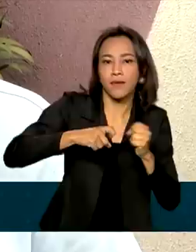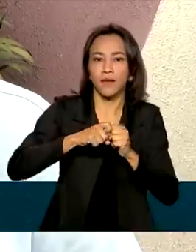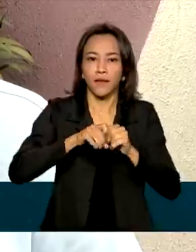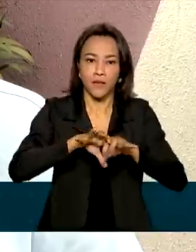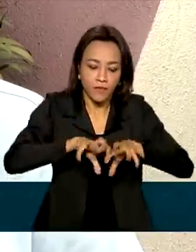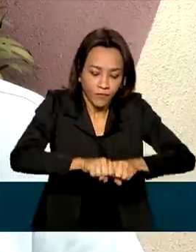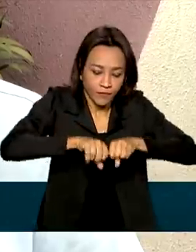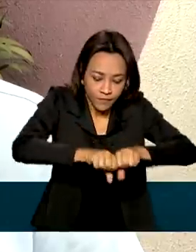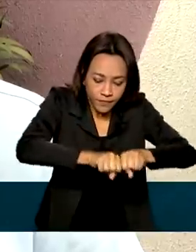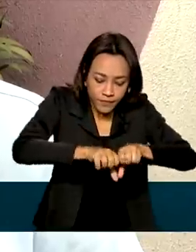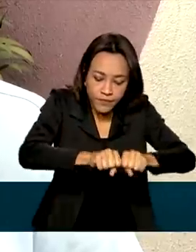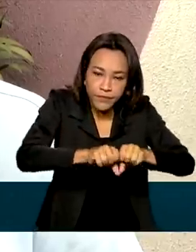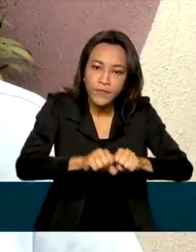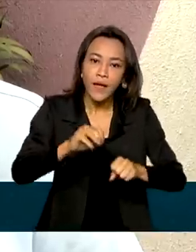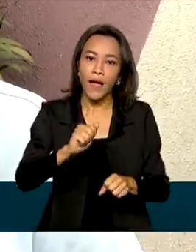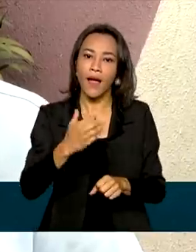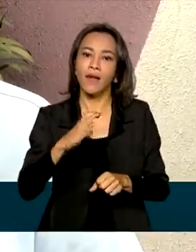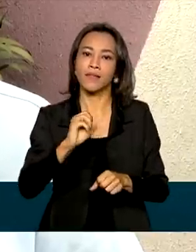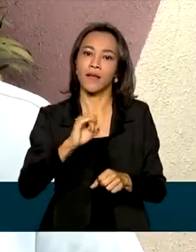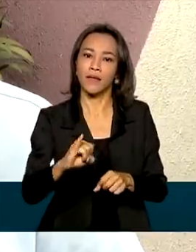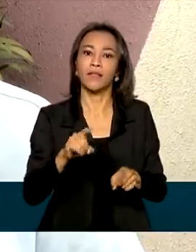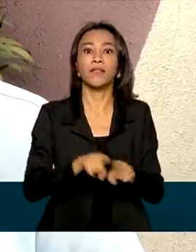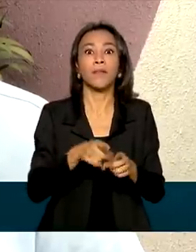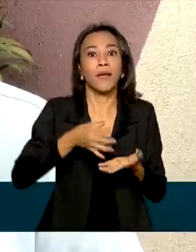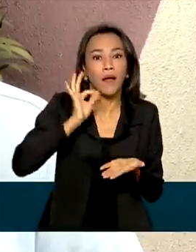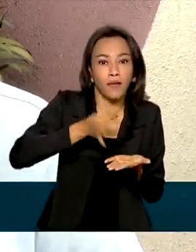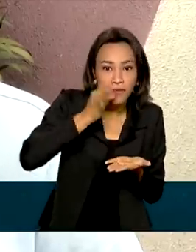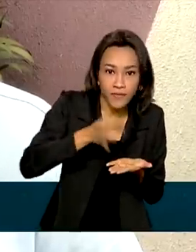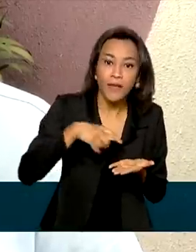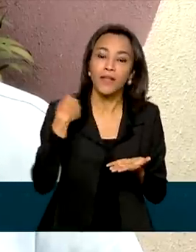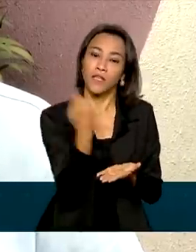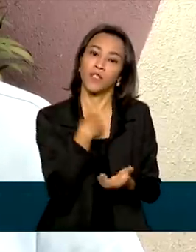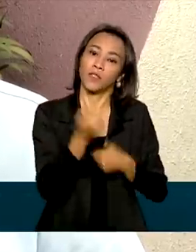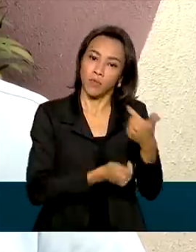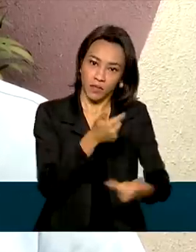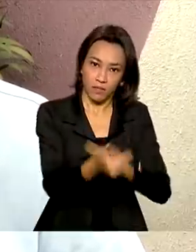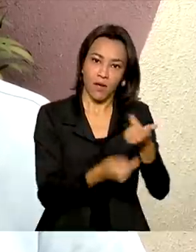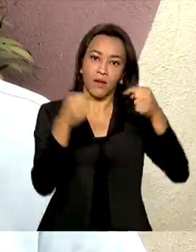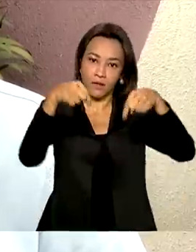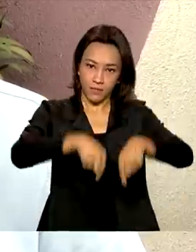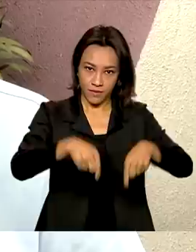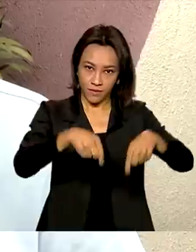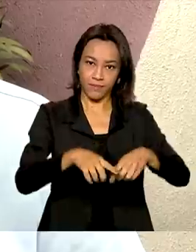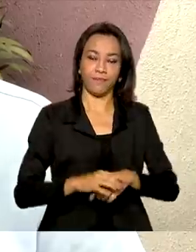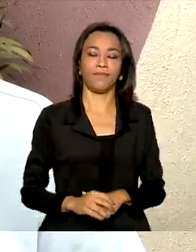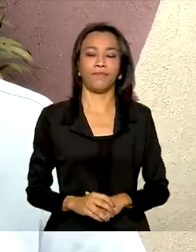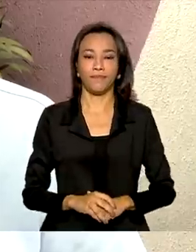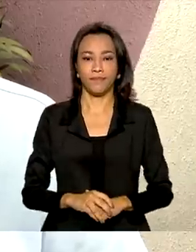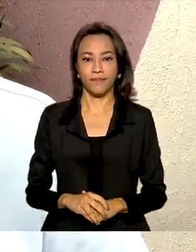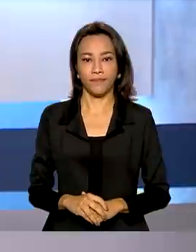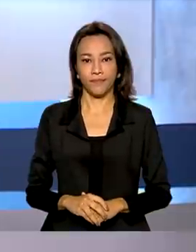e o café também, que hoje é um dos produtos que a gente também está produzindo.